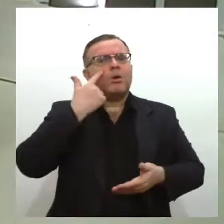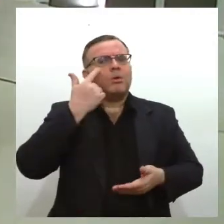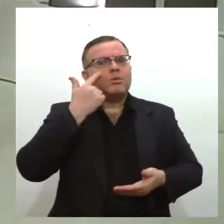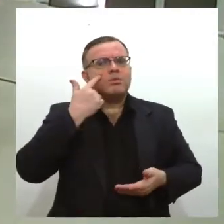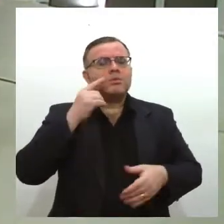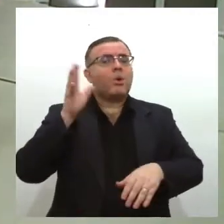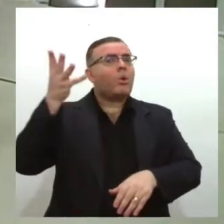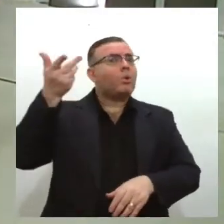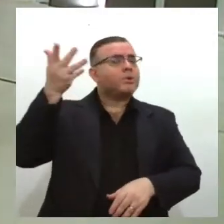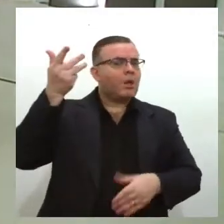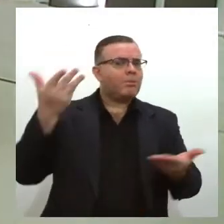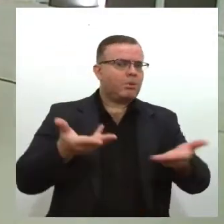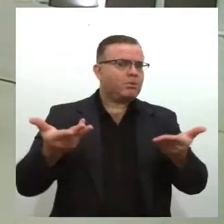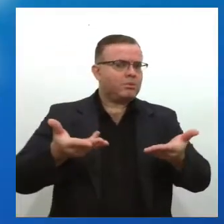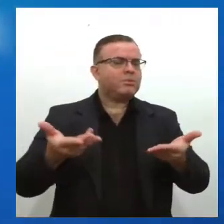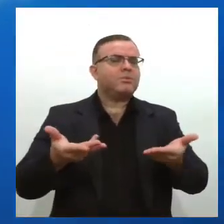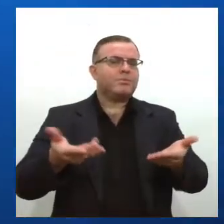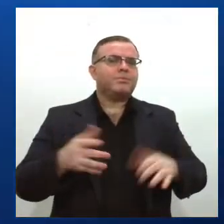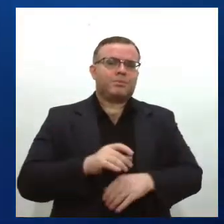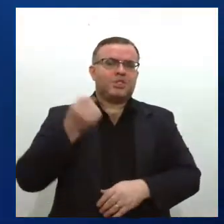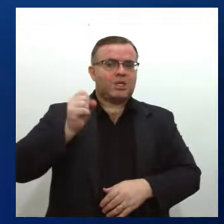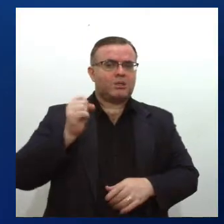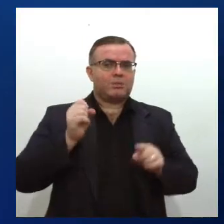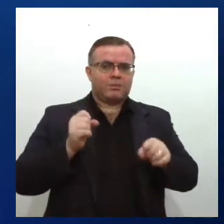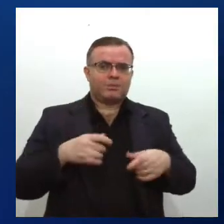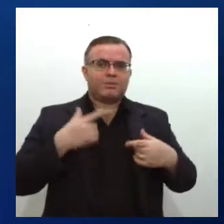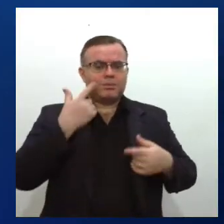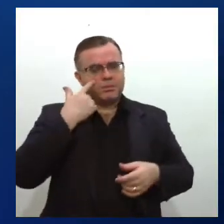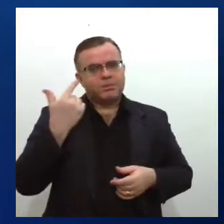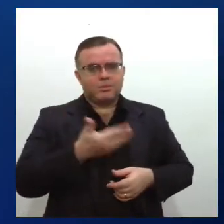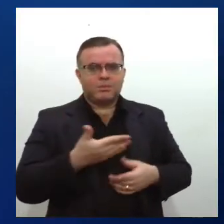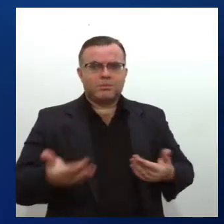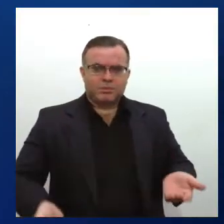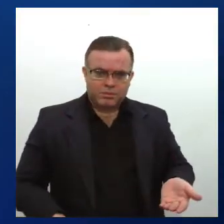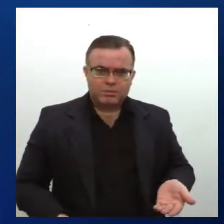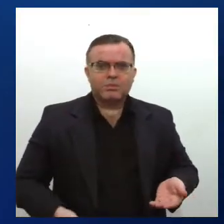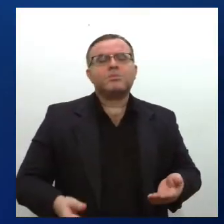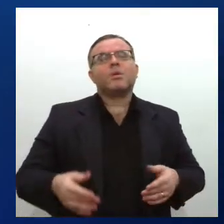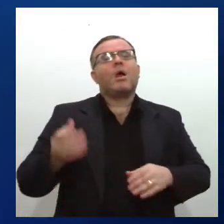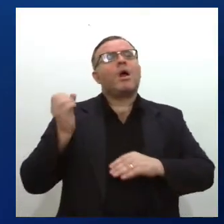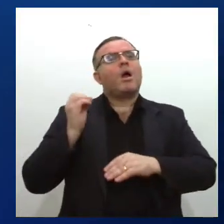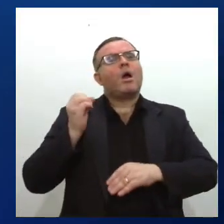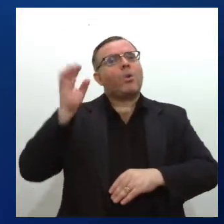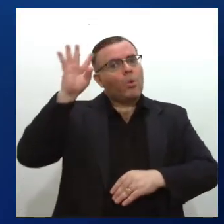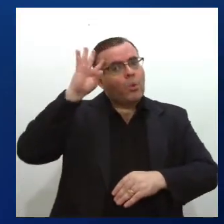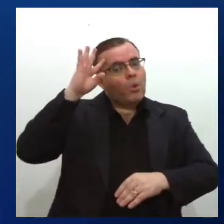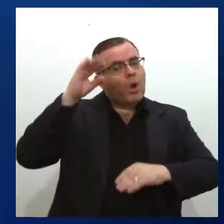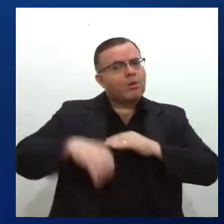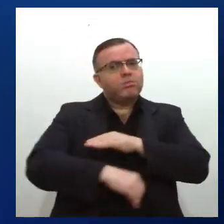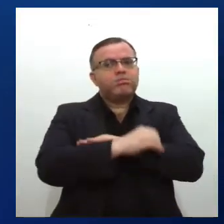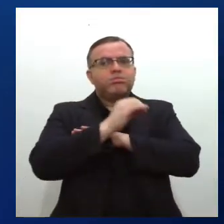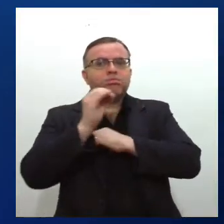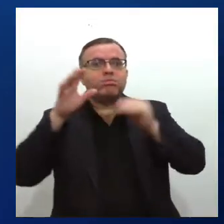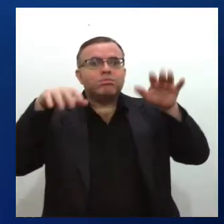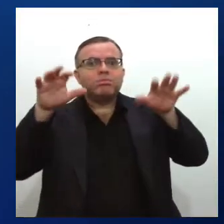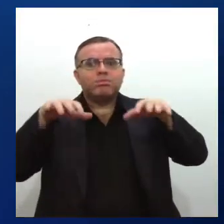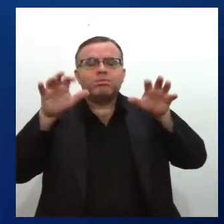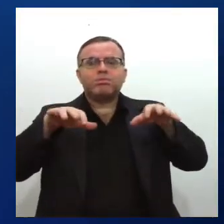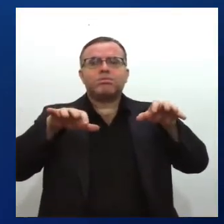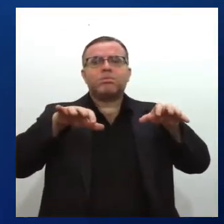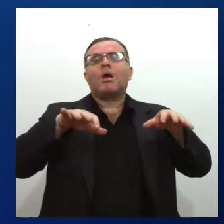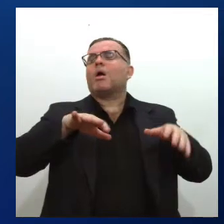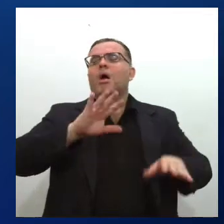hoje na capital Sejipana. Vamos ao telão. A quarta-feira amanheceu chuvosa em Aracaju e o tempo deve permanecer nublado durante